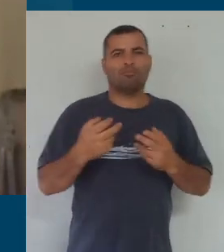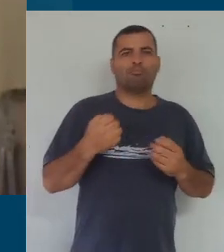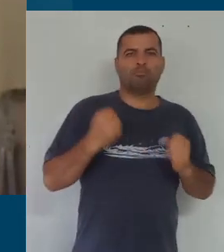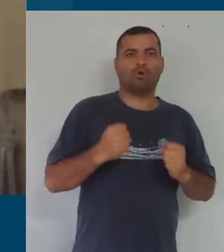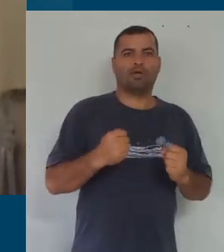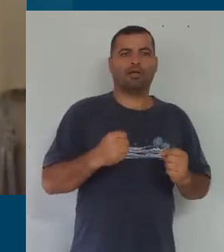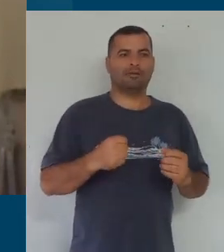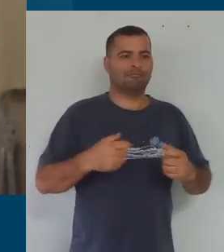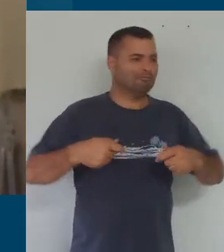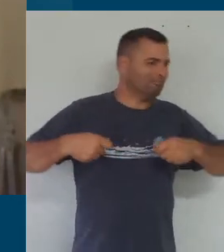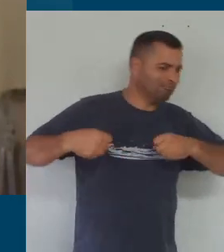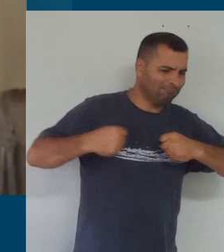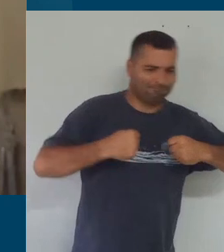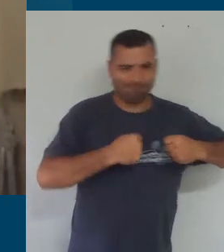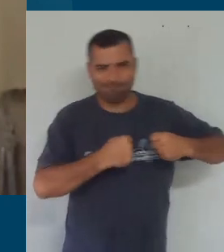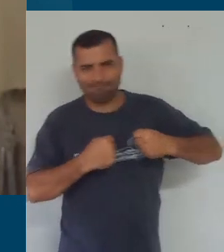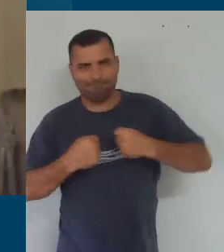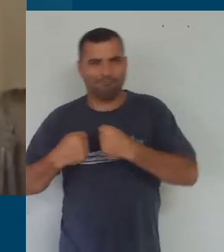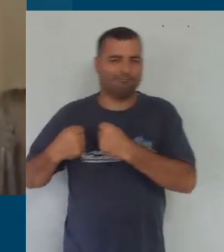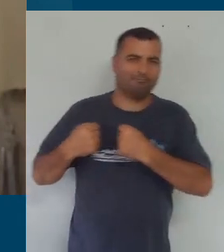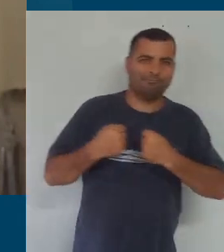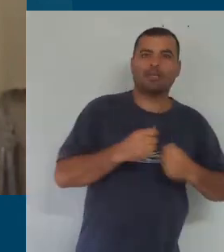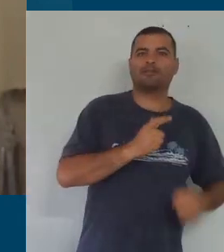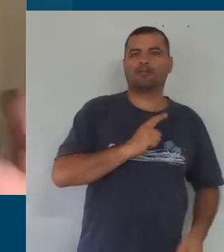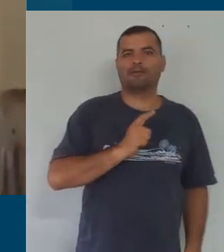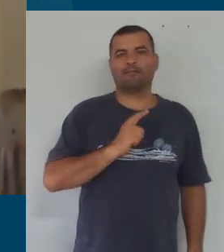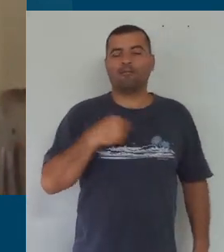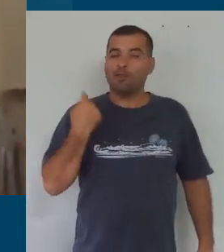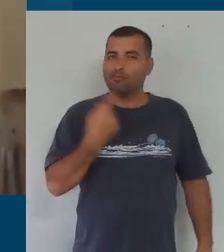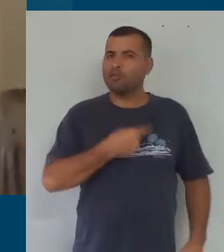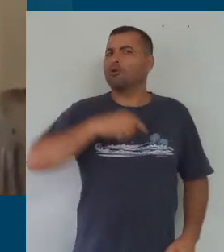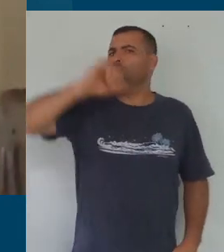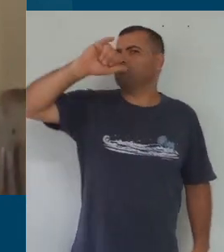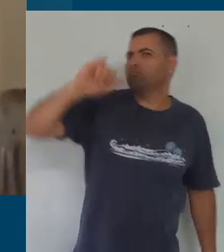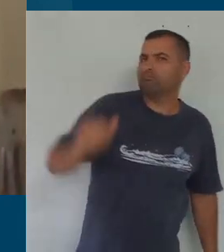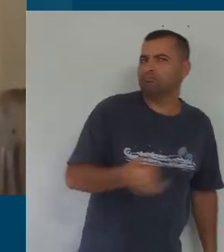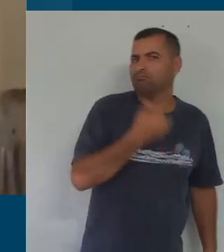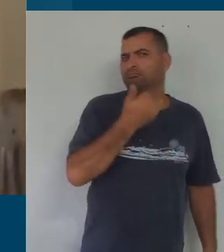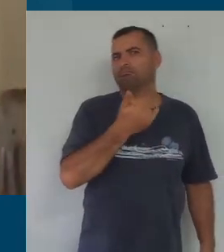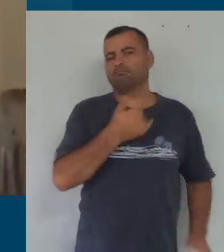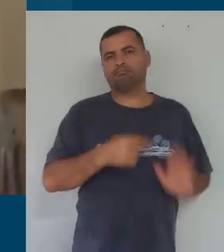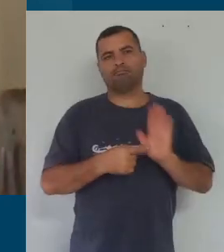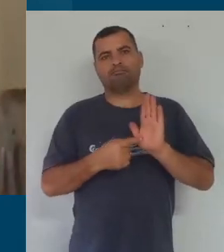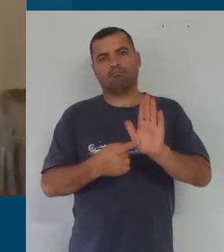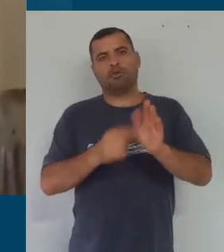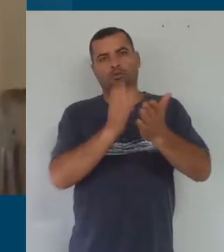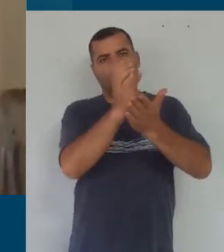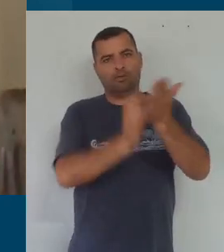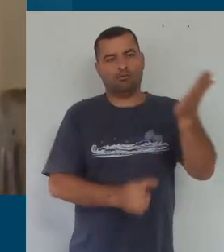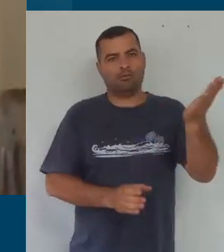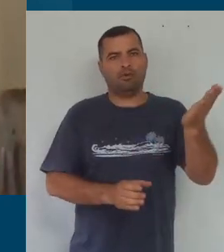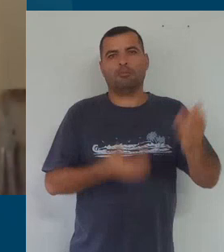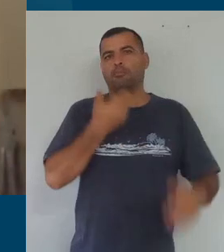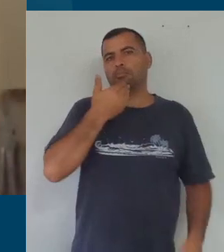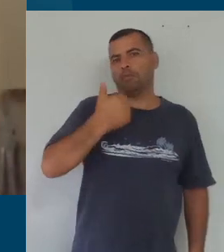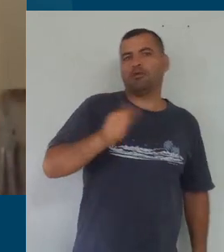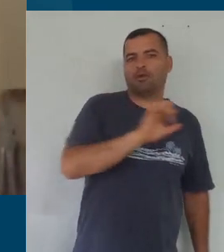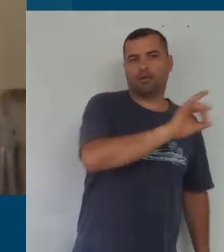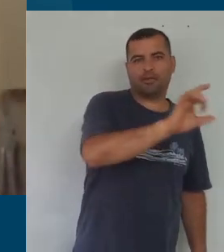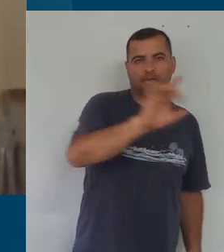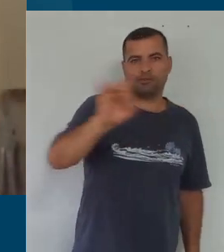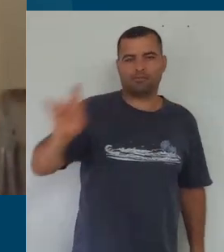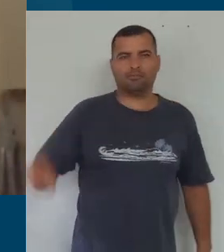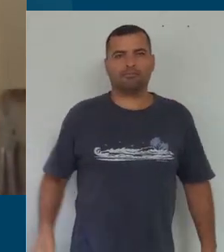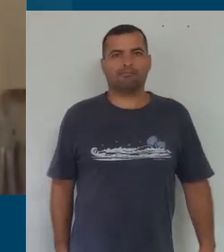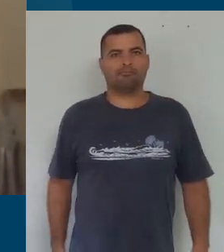Eu acredito que temos a oportunidade de trazer para este currículo o melhor de cada um de nós e, de